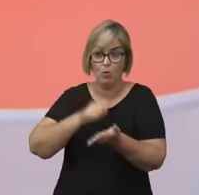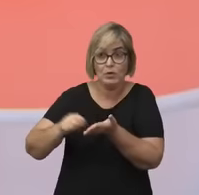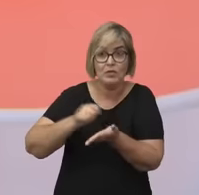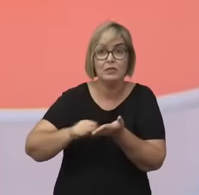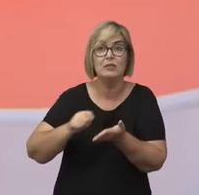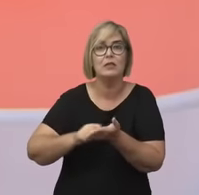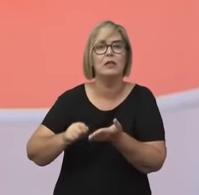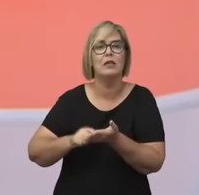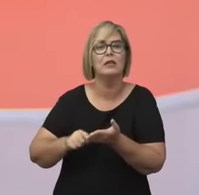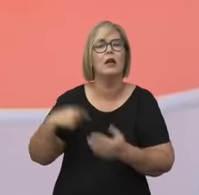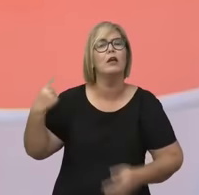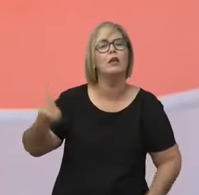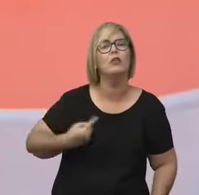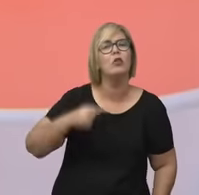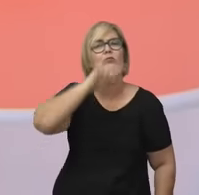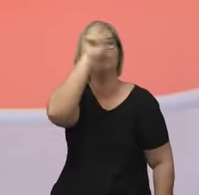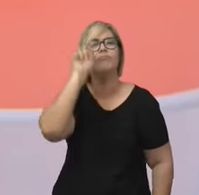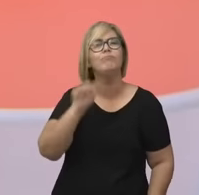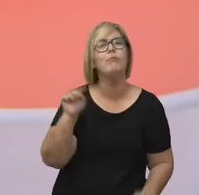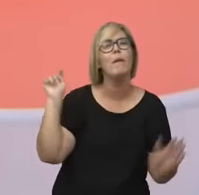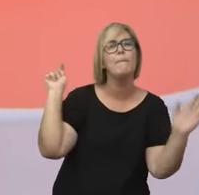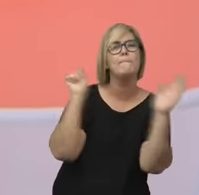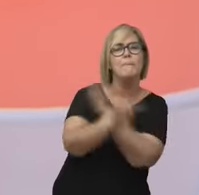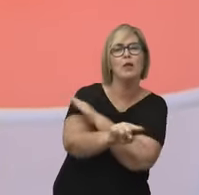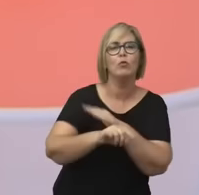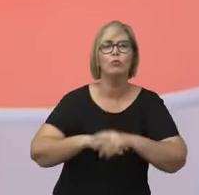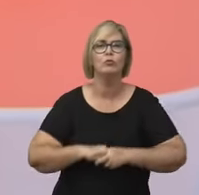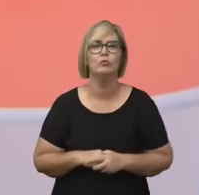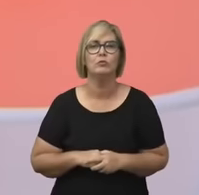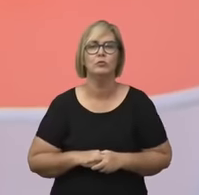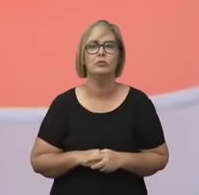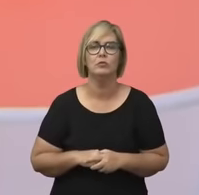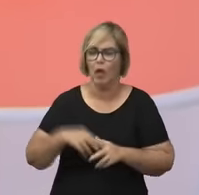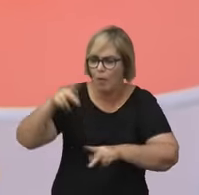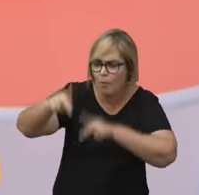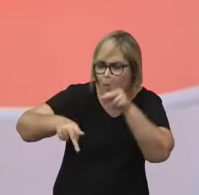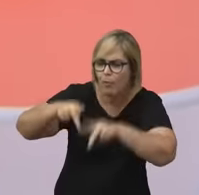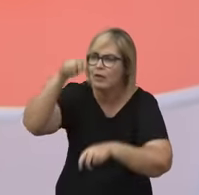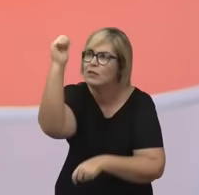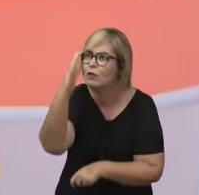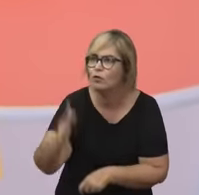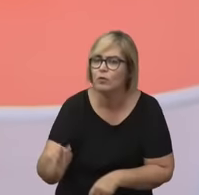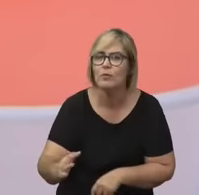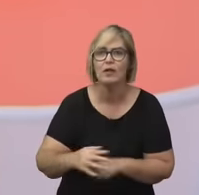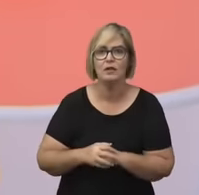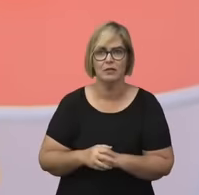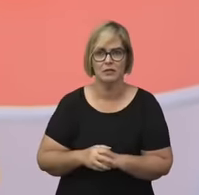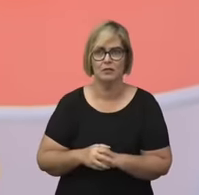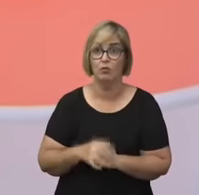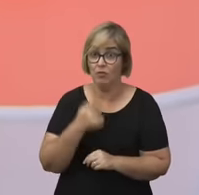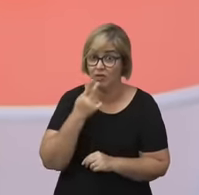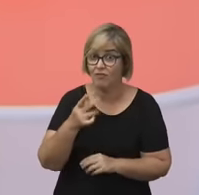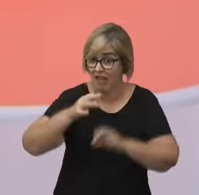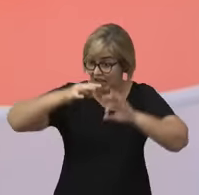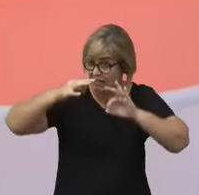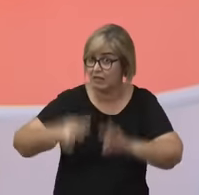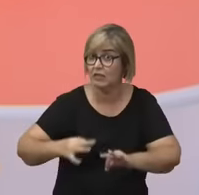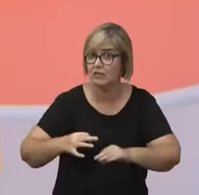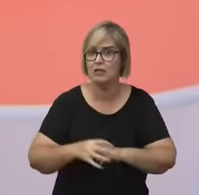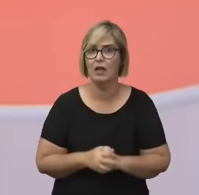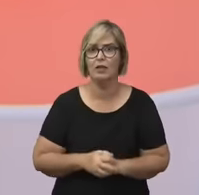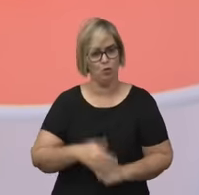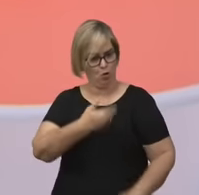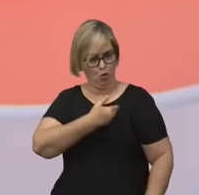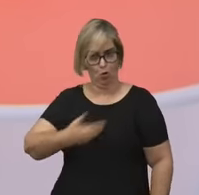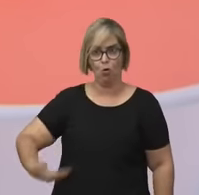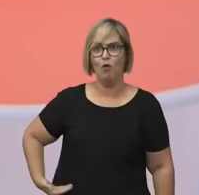com que começamos este opúsculo. Povos do Brasil, que vos dizeis civilizados, governo, que vos